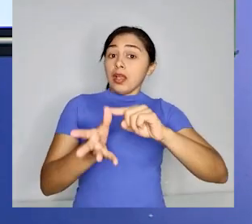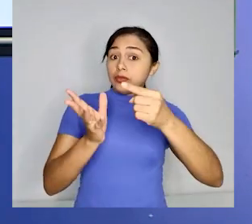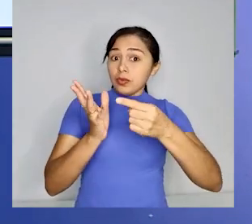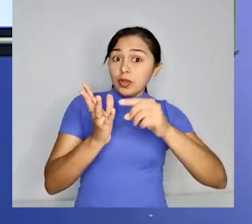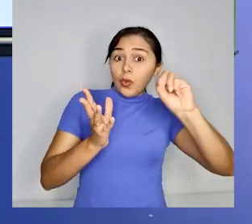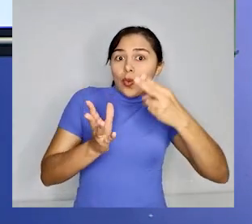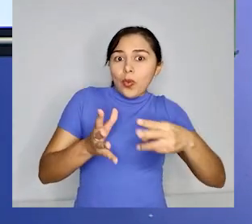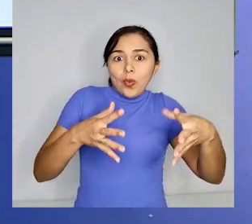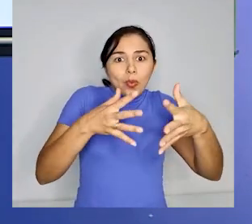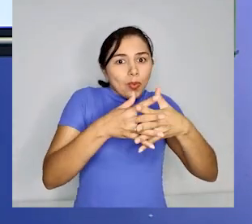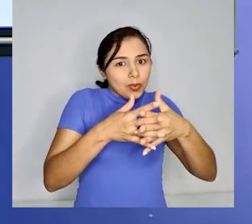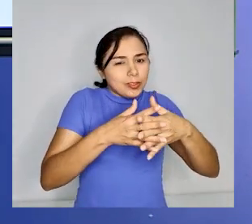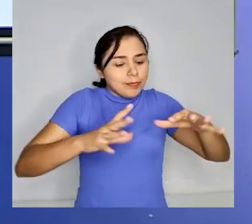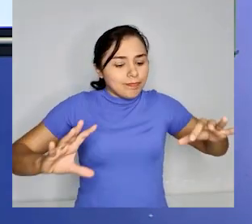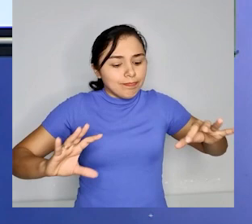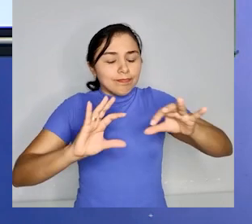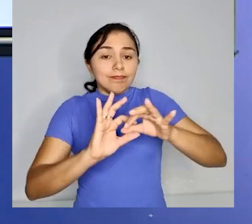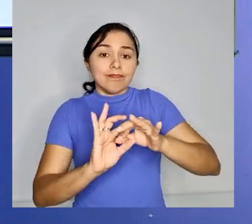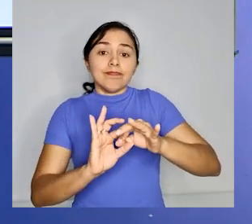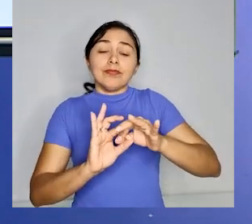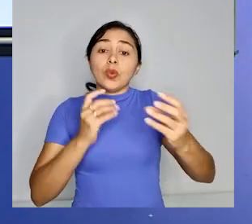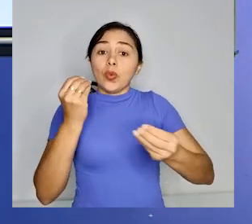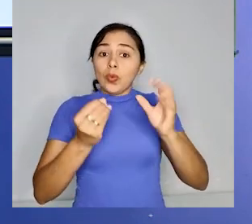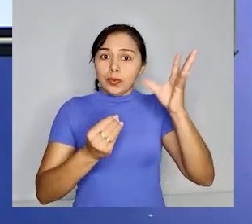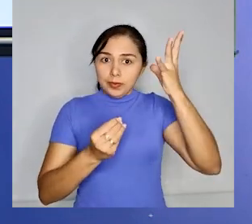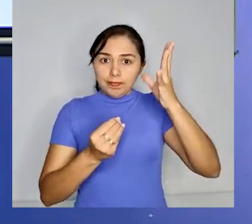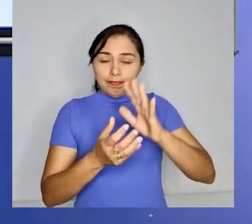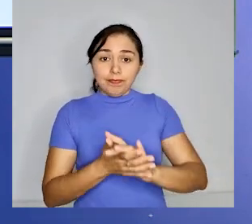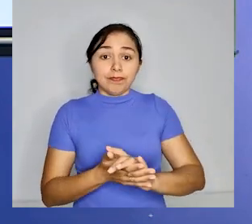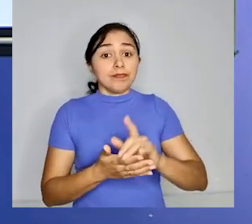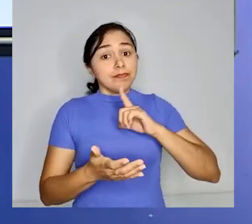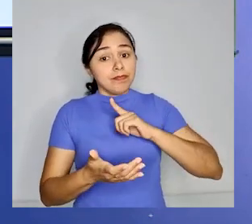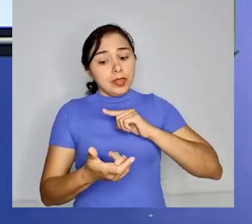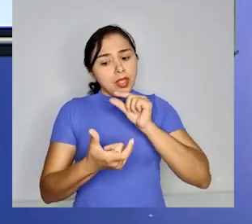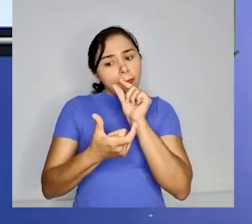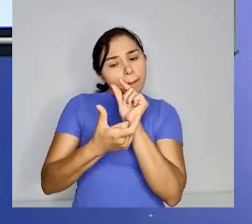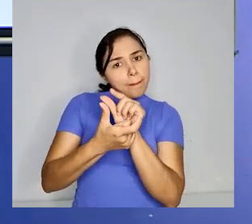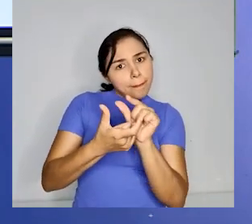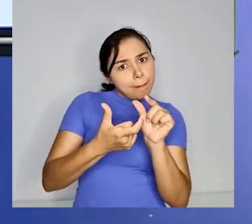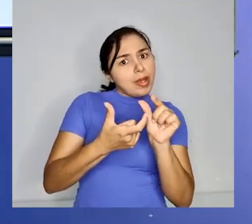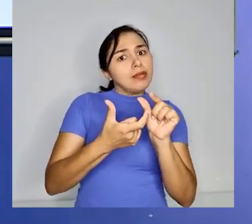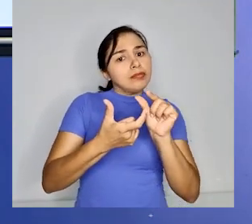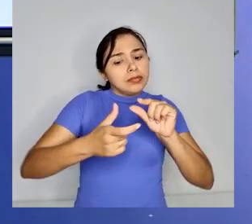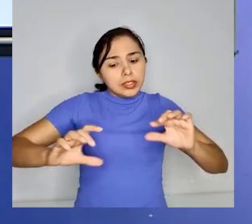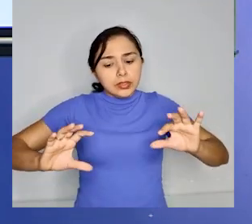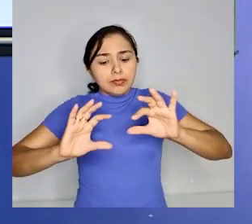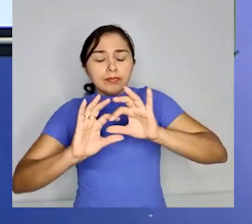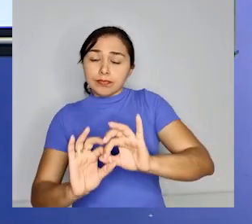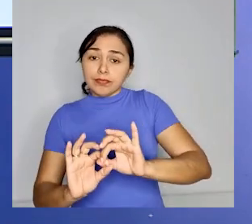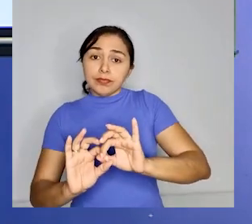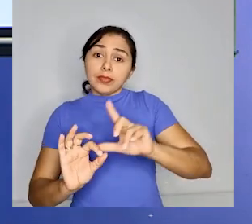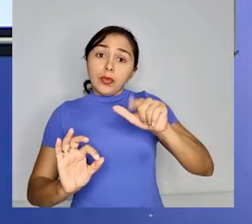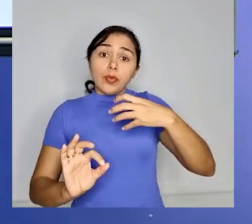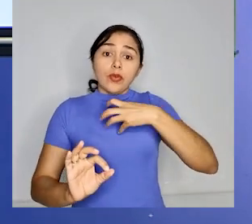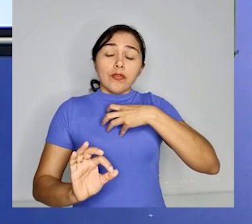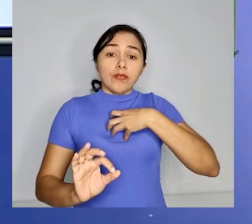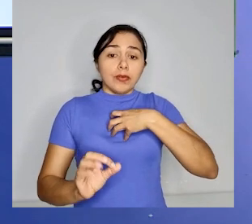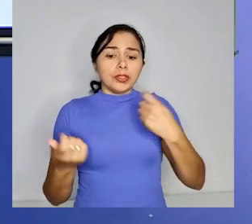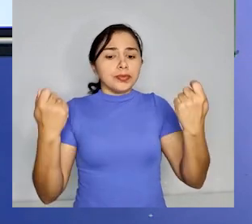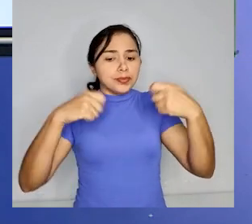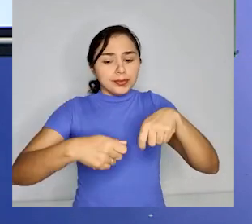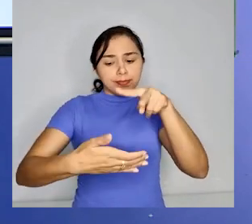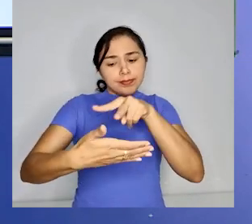facilitar ou possibilitar a leitura e a pronúncia de uma palavra. Existem algumas palavras por necessidade